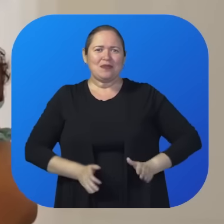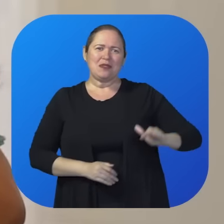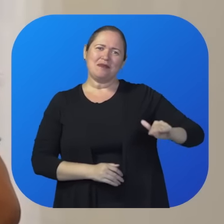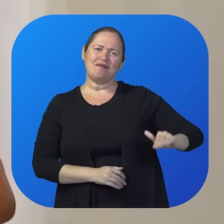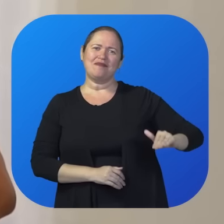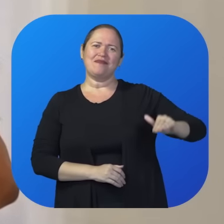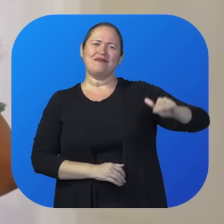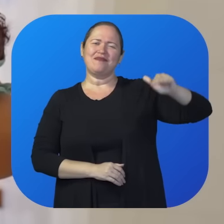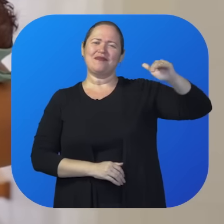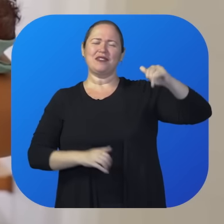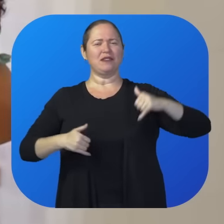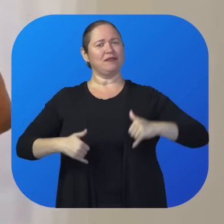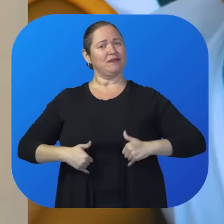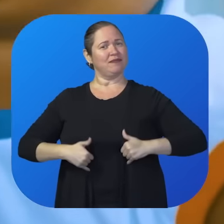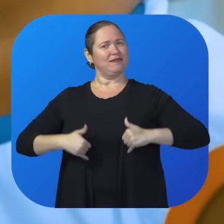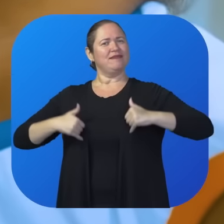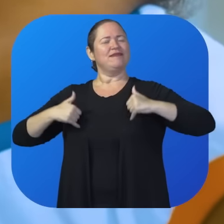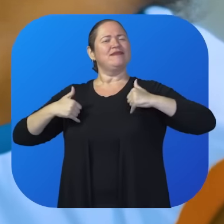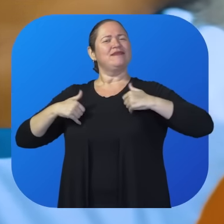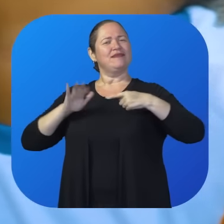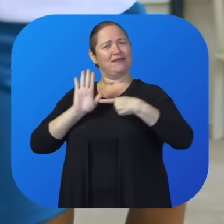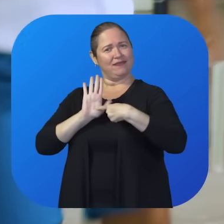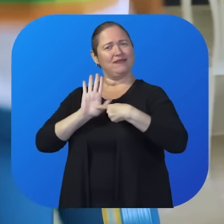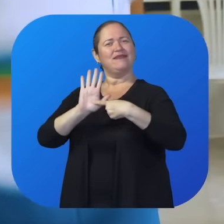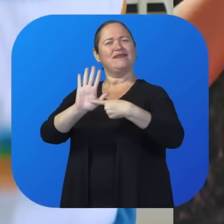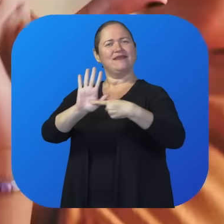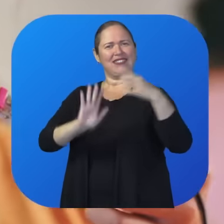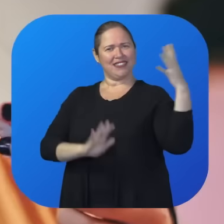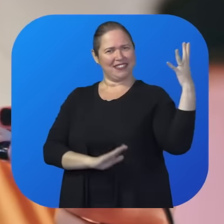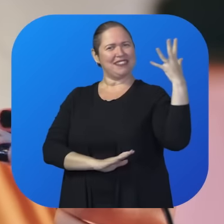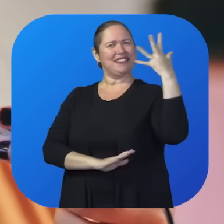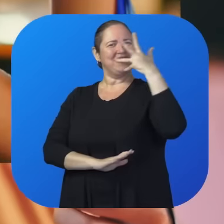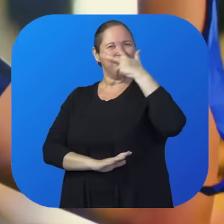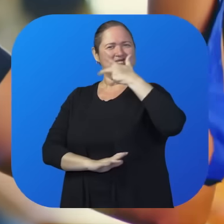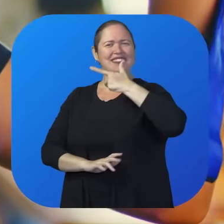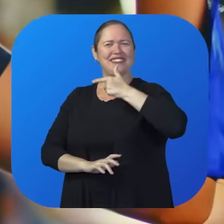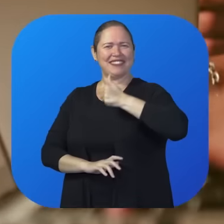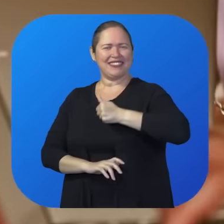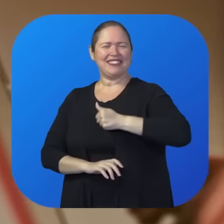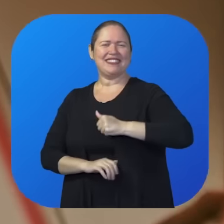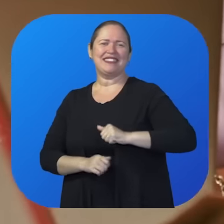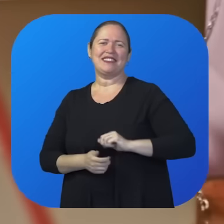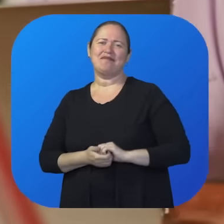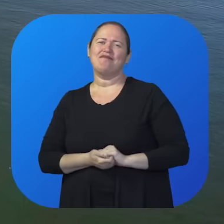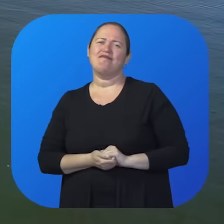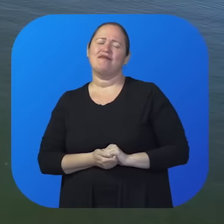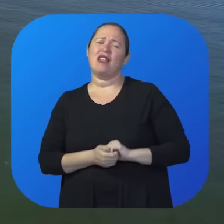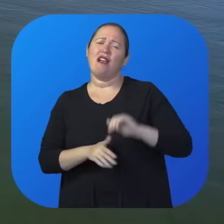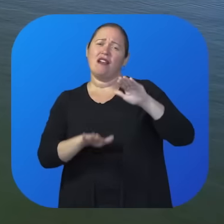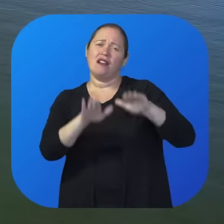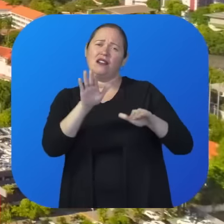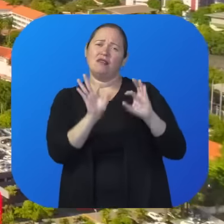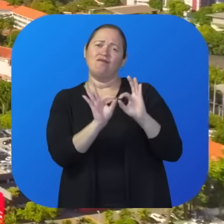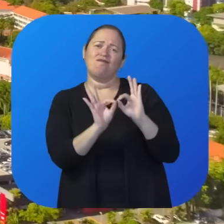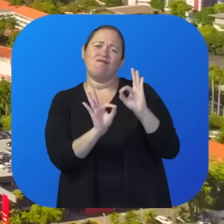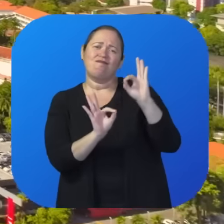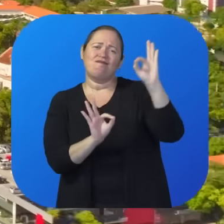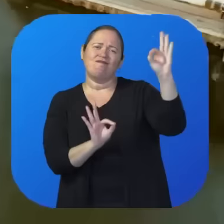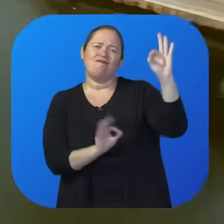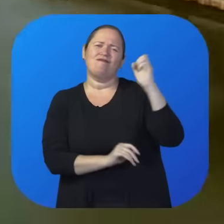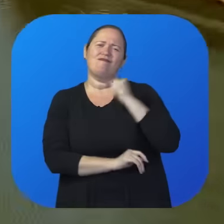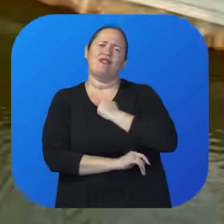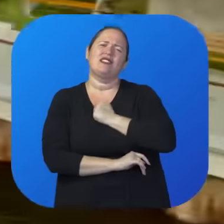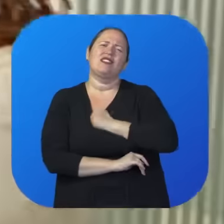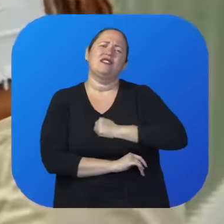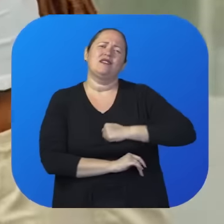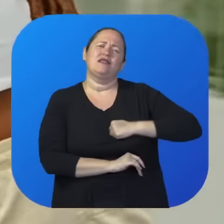nasce pra gerar. Pra fazer bonito, pra se amostrar. E quando a gente tá longe,